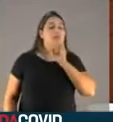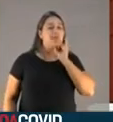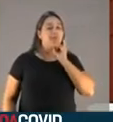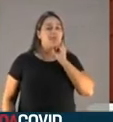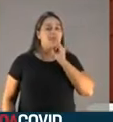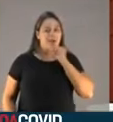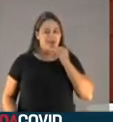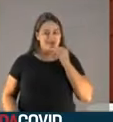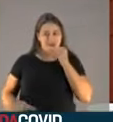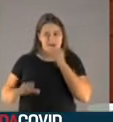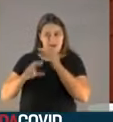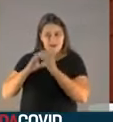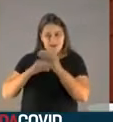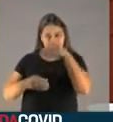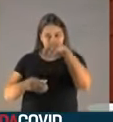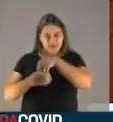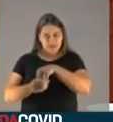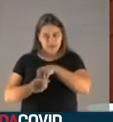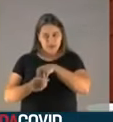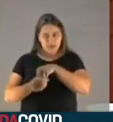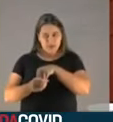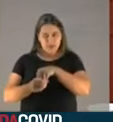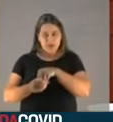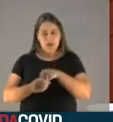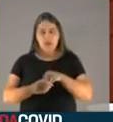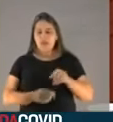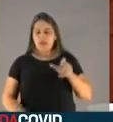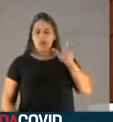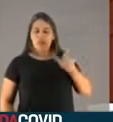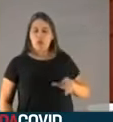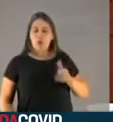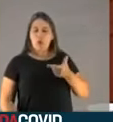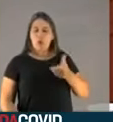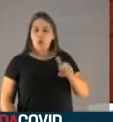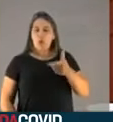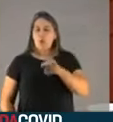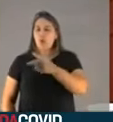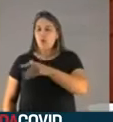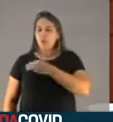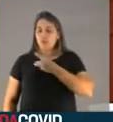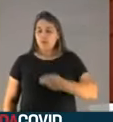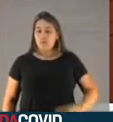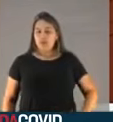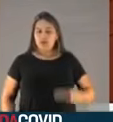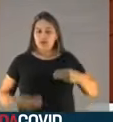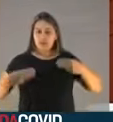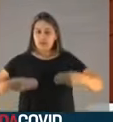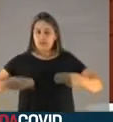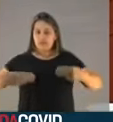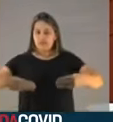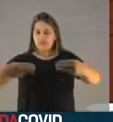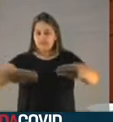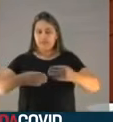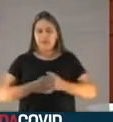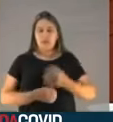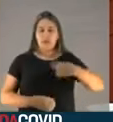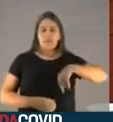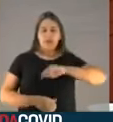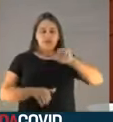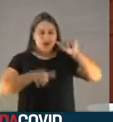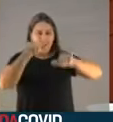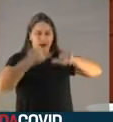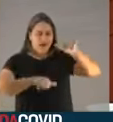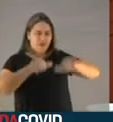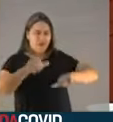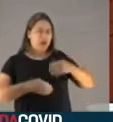comunicação interna dele com os demais ministros da Esplanada, para que a gente possa avaliar como